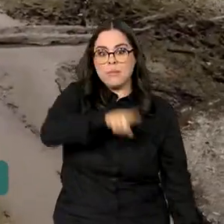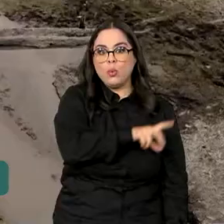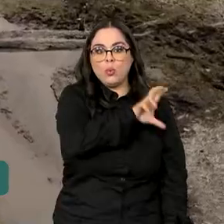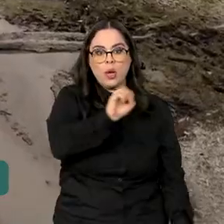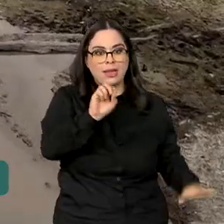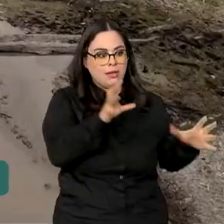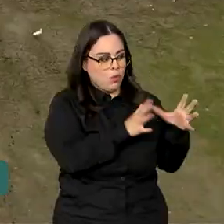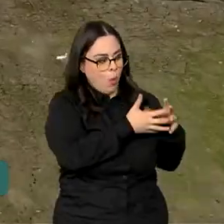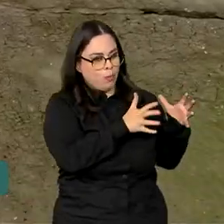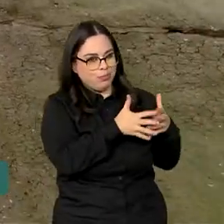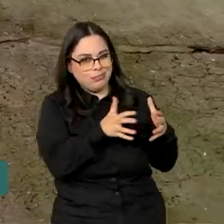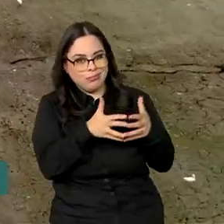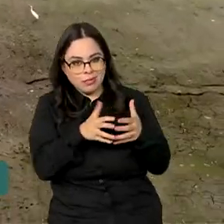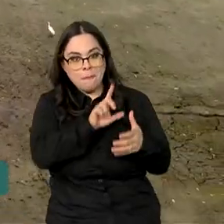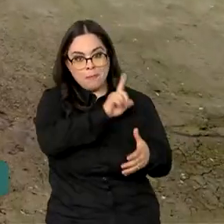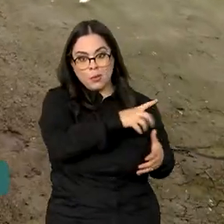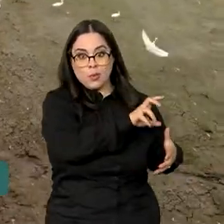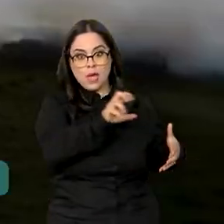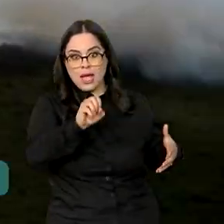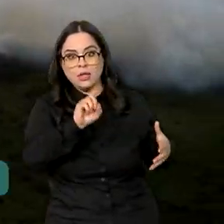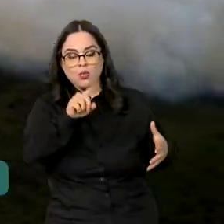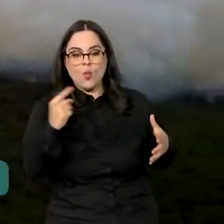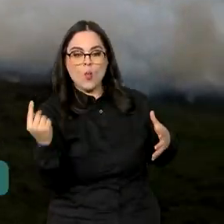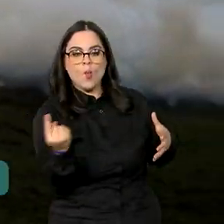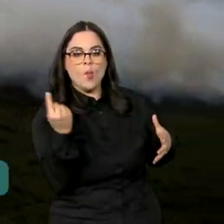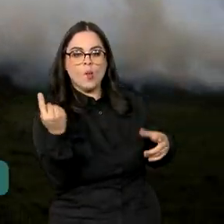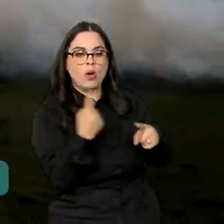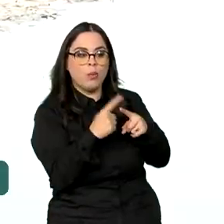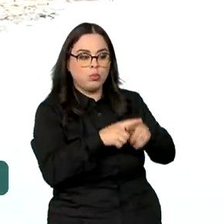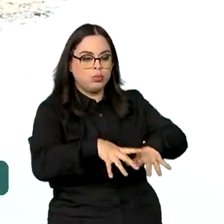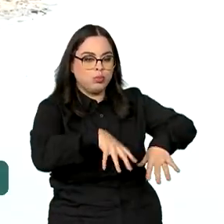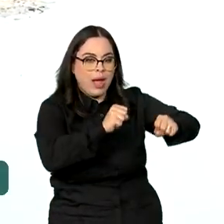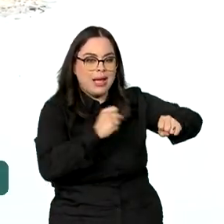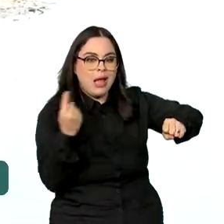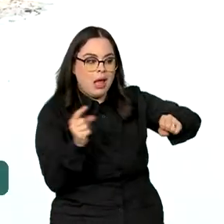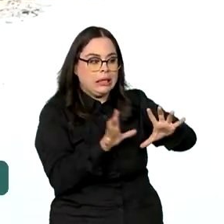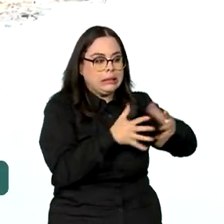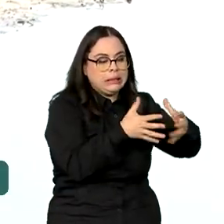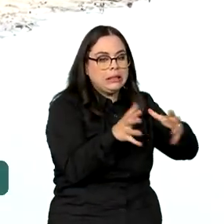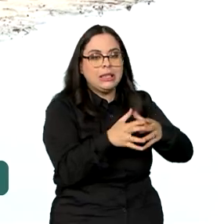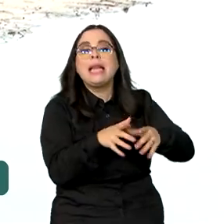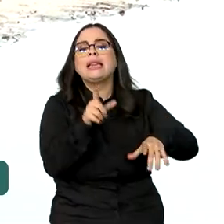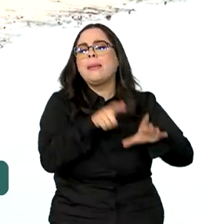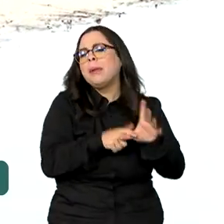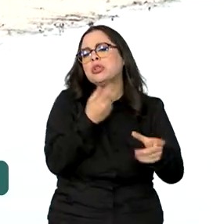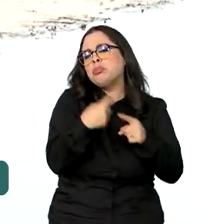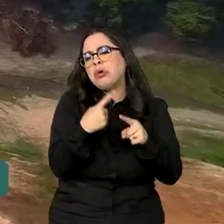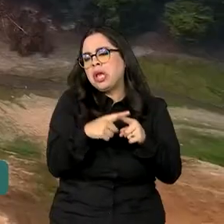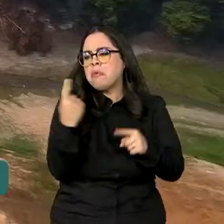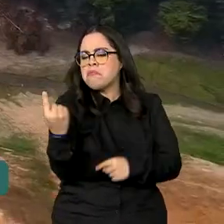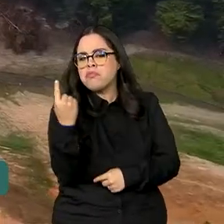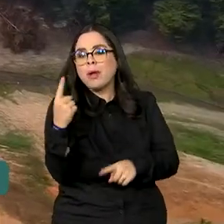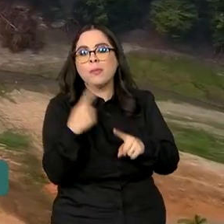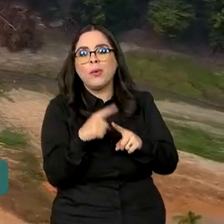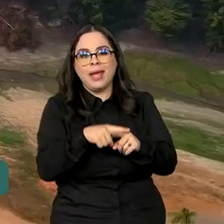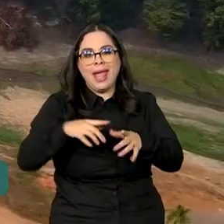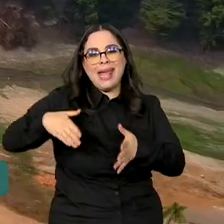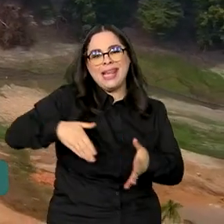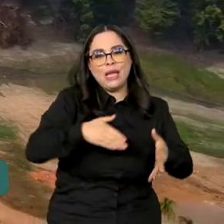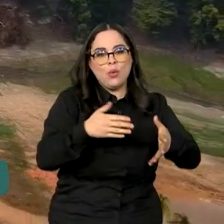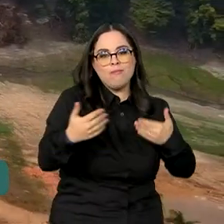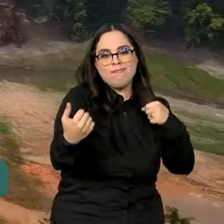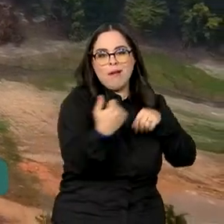estão isoladas por causa da seca e das queimadas. São lugares que dependem dos rios para sobreviver.